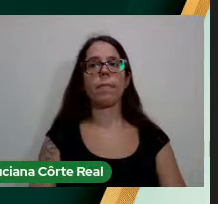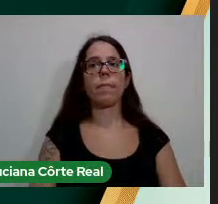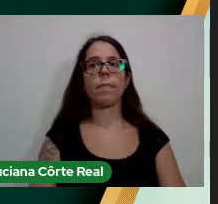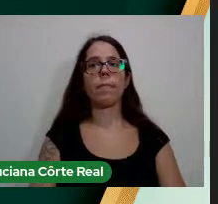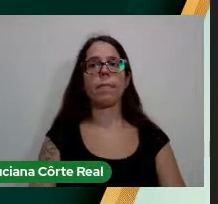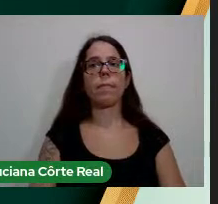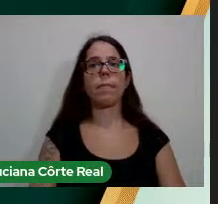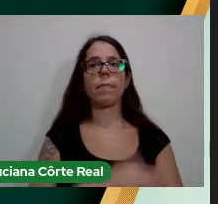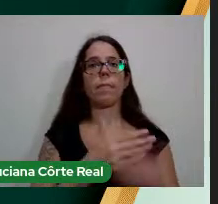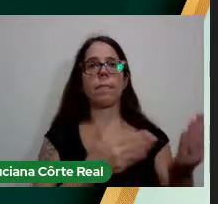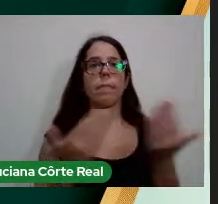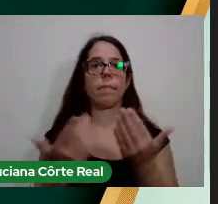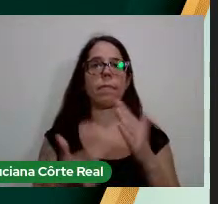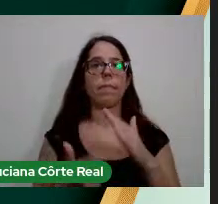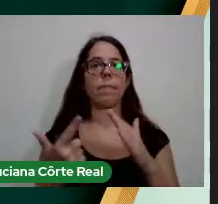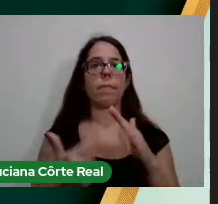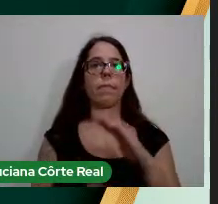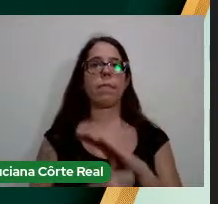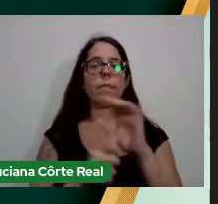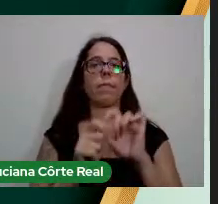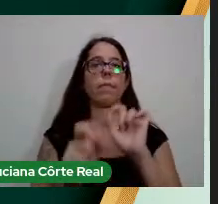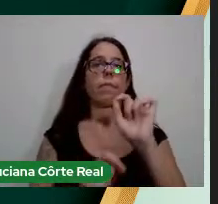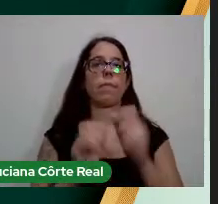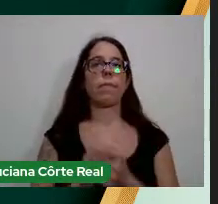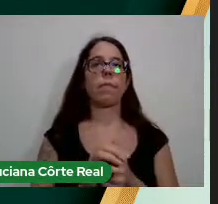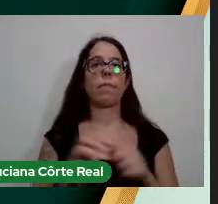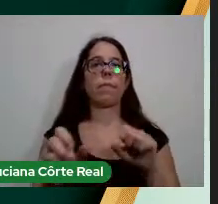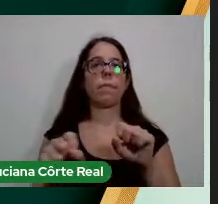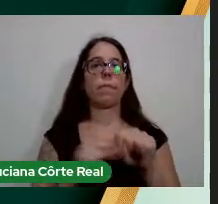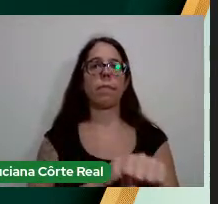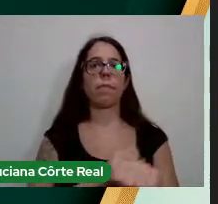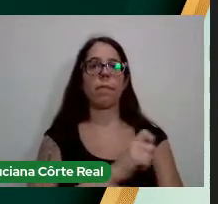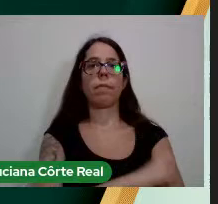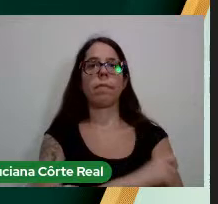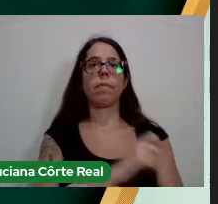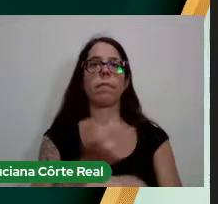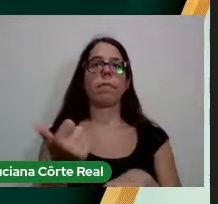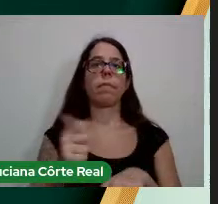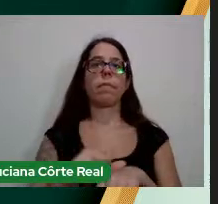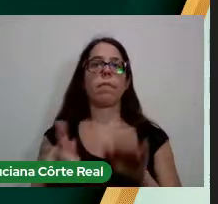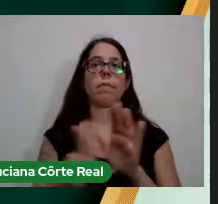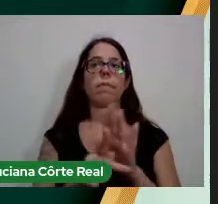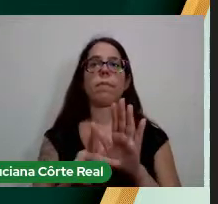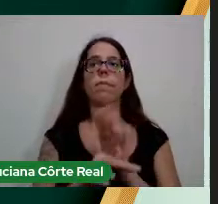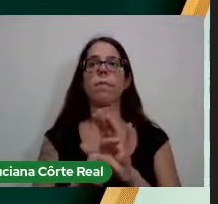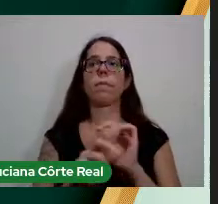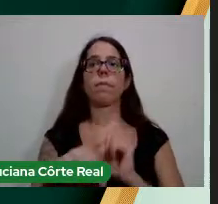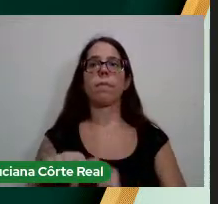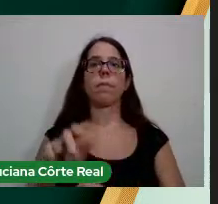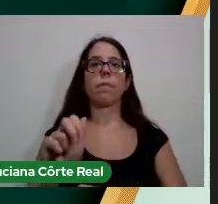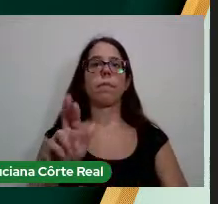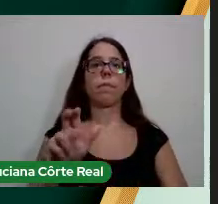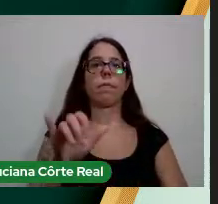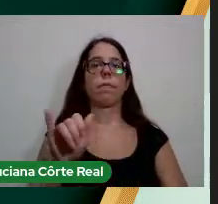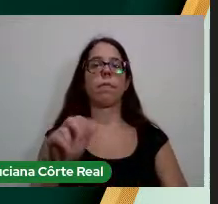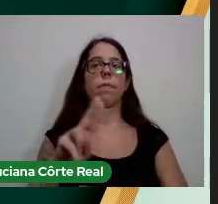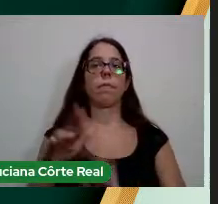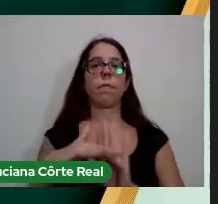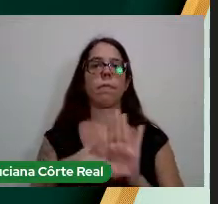Convidamos o pró-reitor Para a autórdia do Grau As graduandas do polo Quaraí A seguir nominados